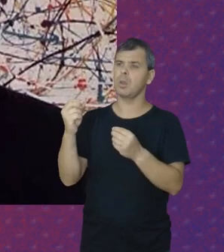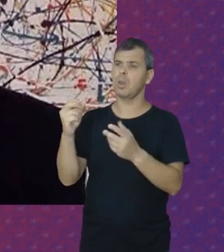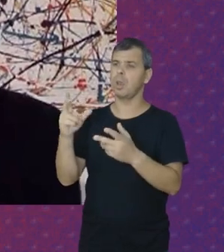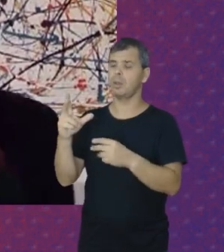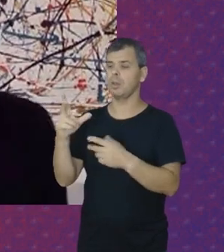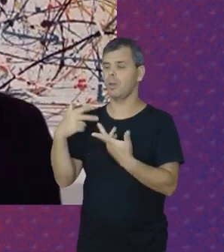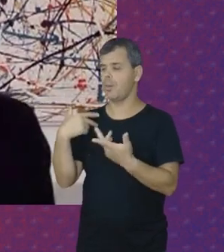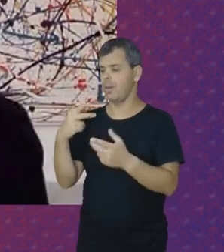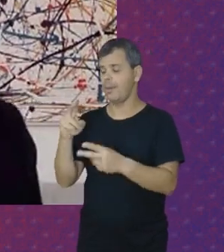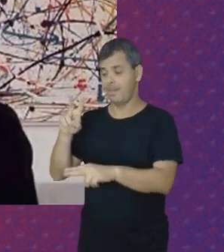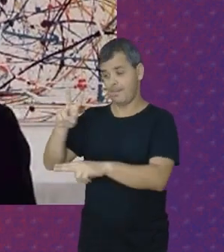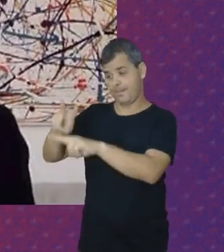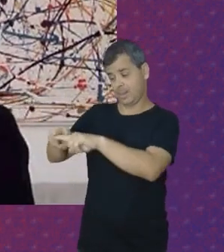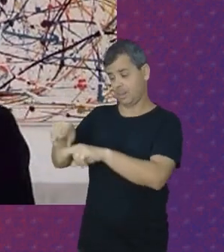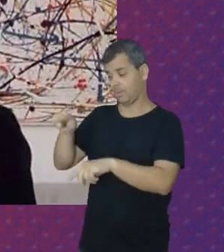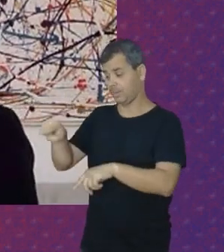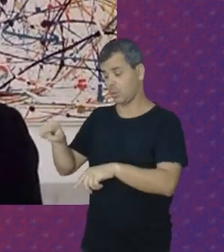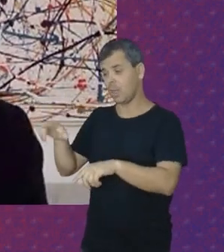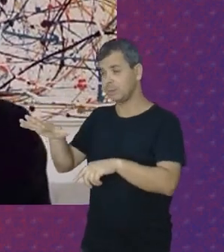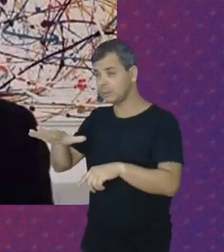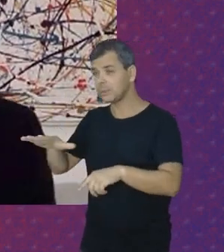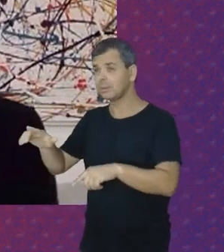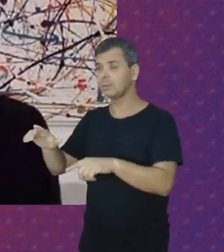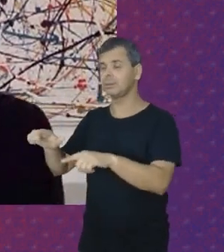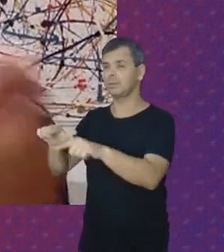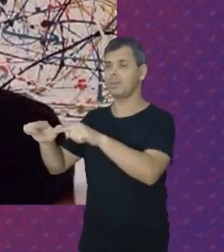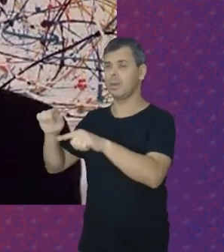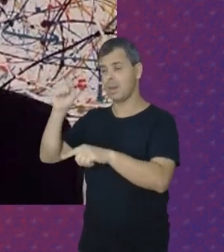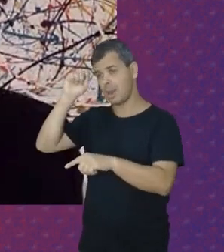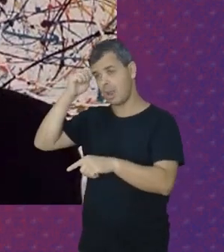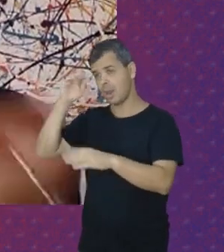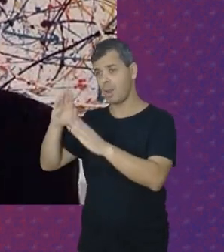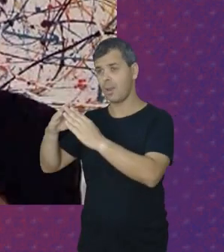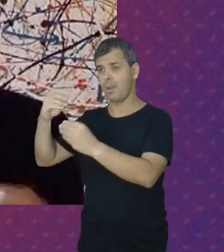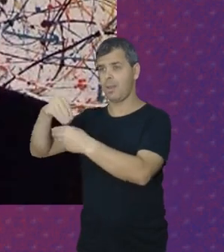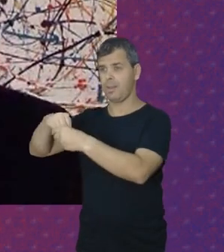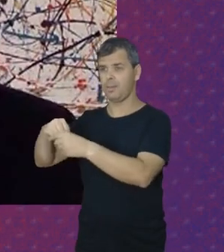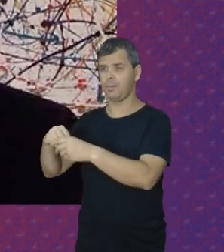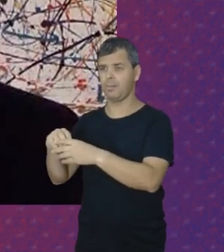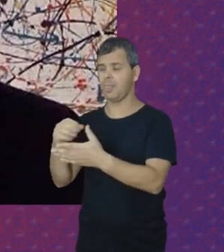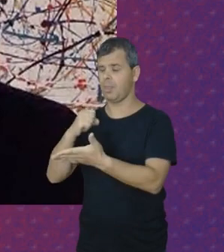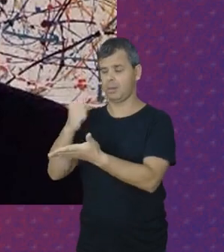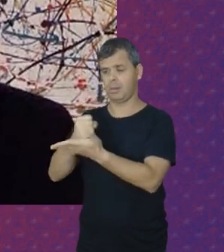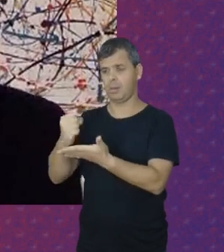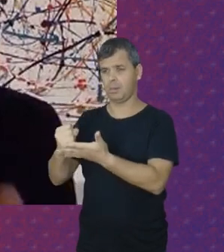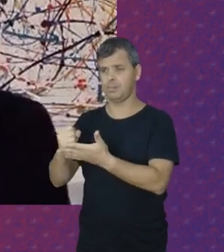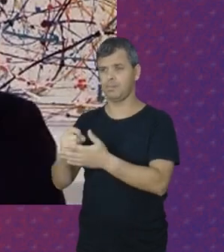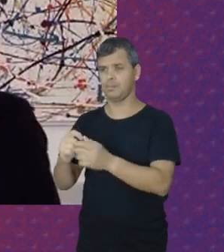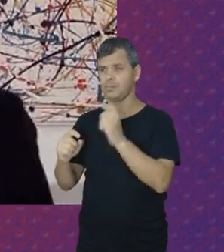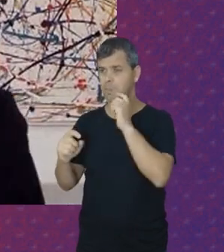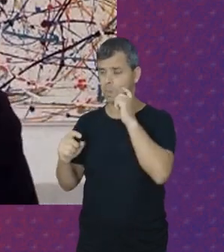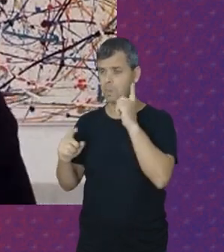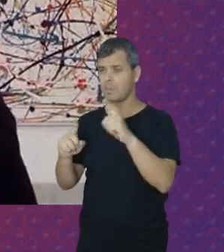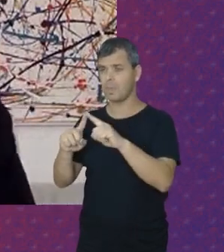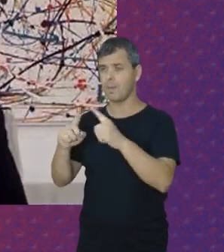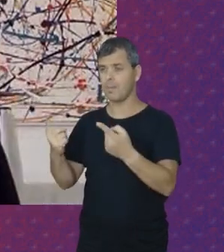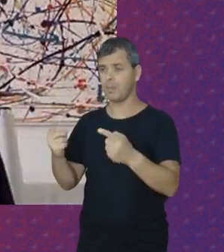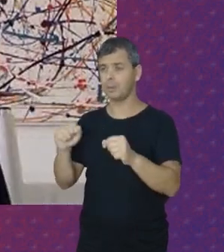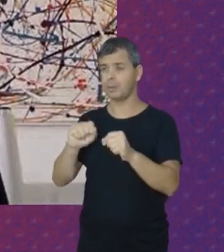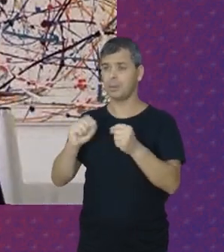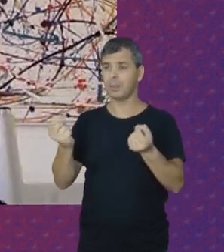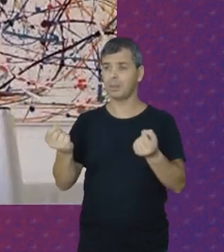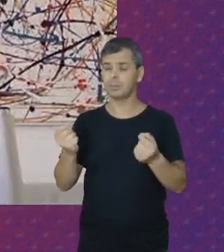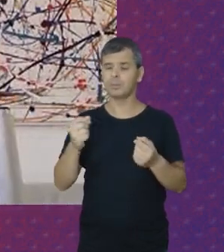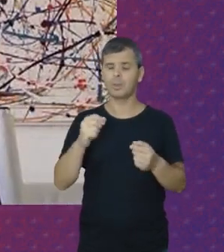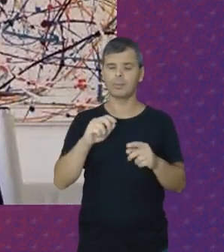liberdade As trabalhadoras Domésticas Que se empregam Sem registro Em carteira Mas que prevê Uma